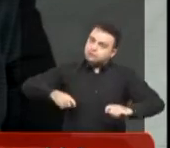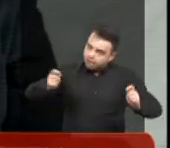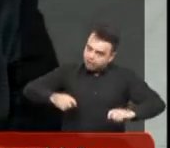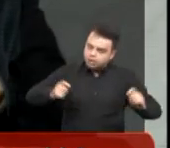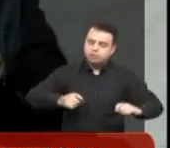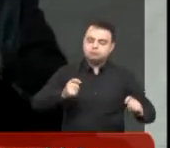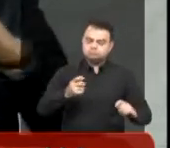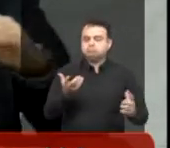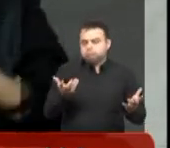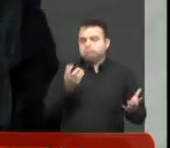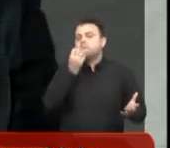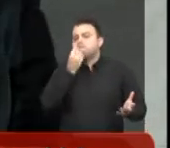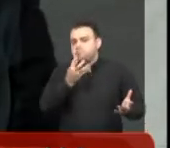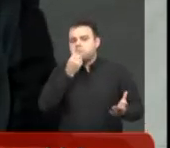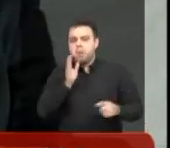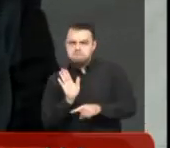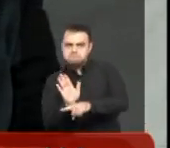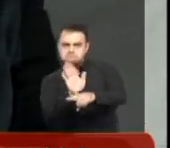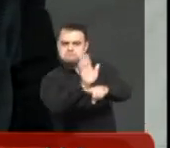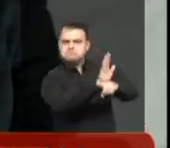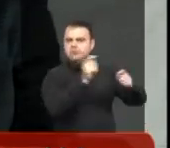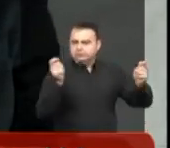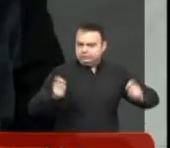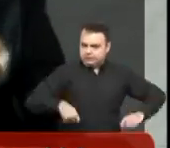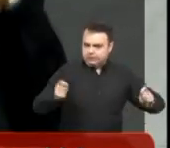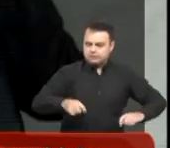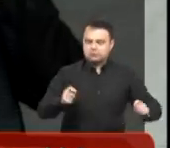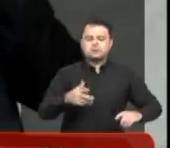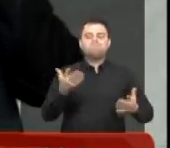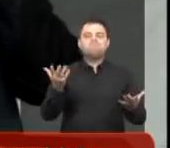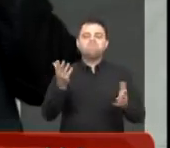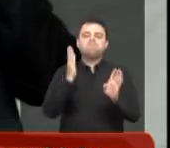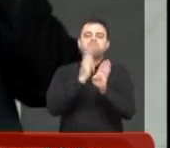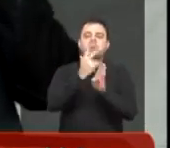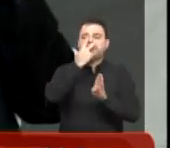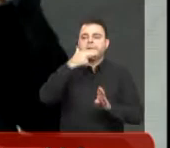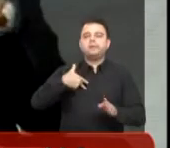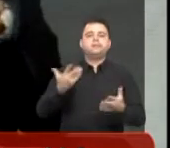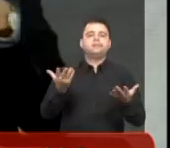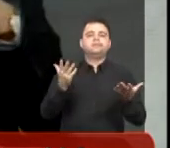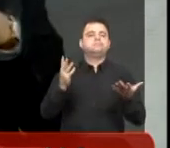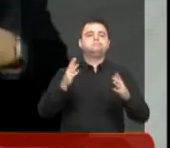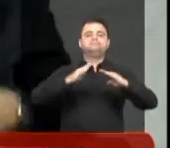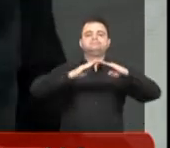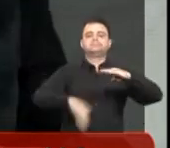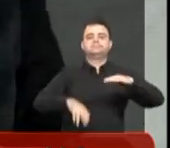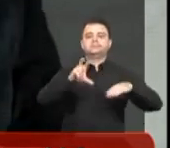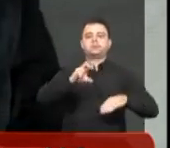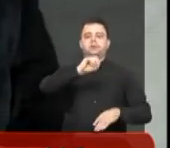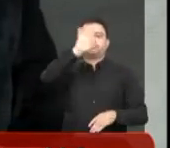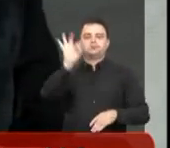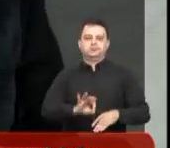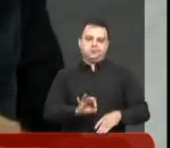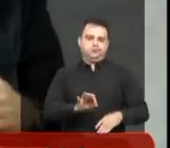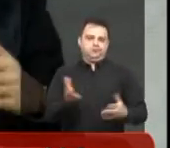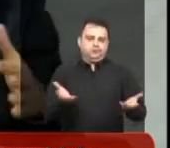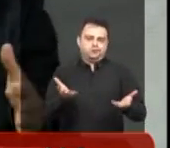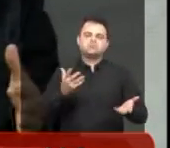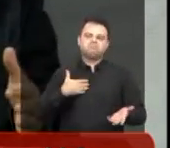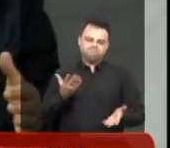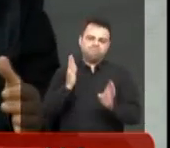já é um número razoável. Então hoje falta aí a capacidade de estar um pouquinho abaixo de 50%.